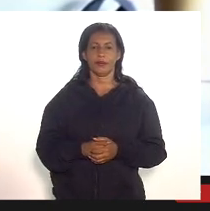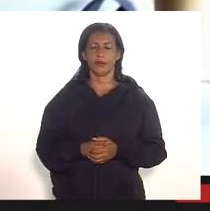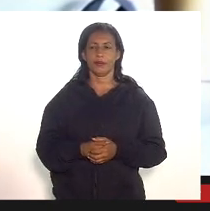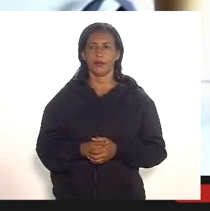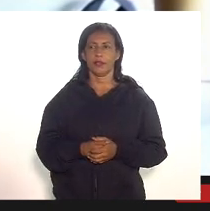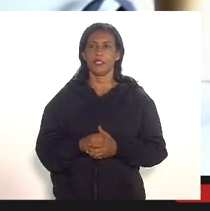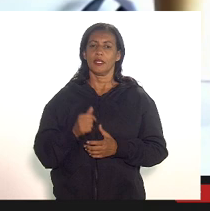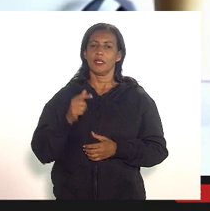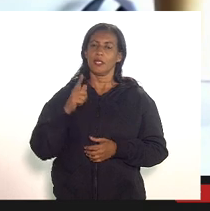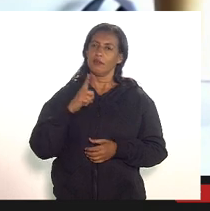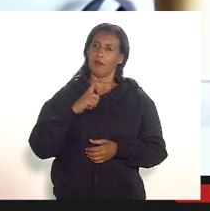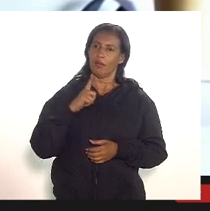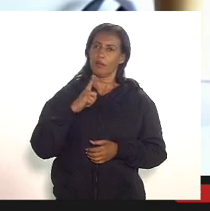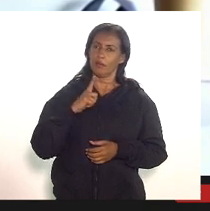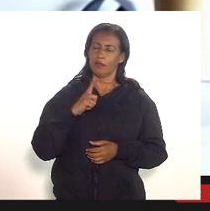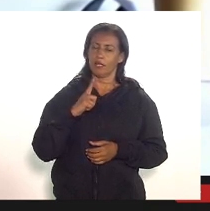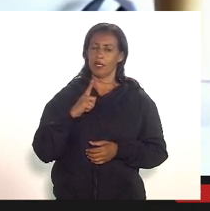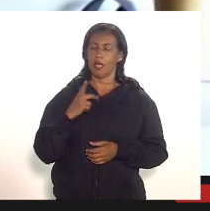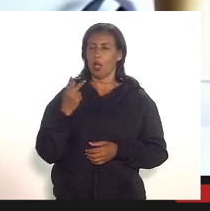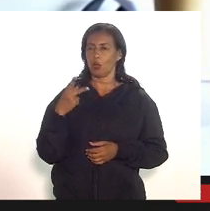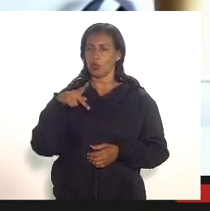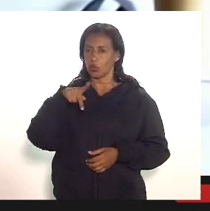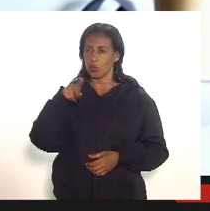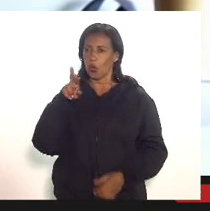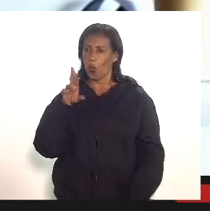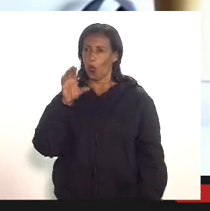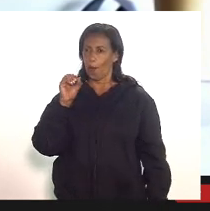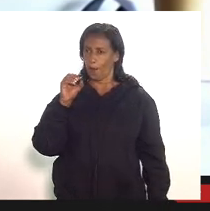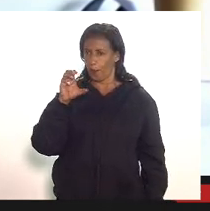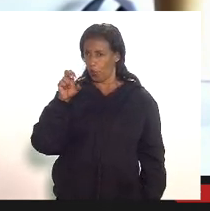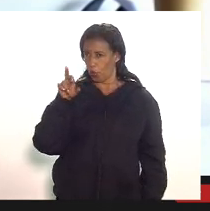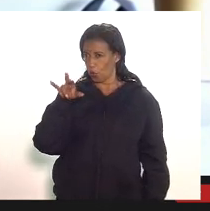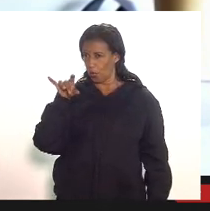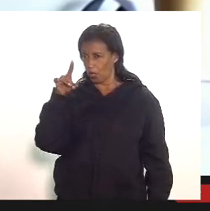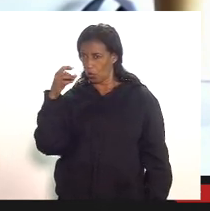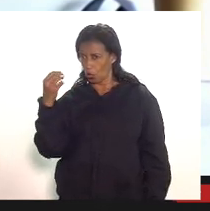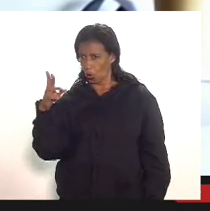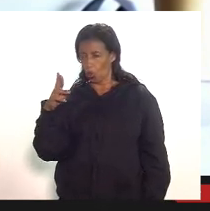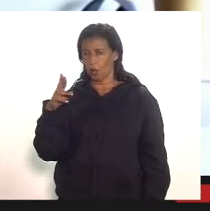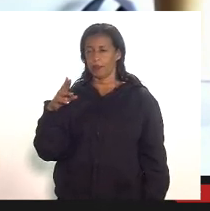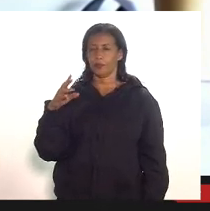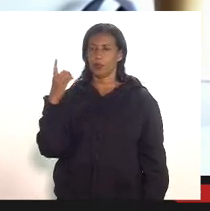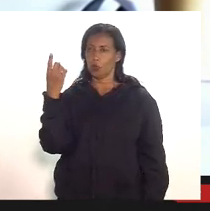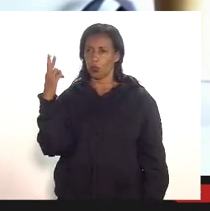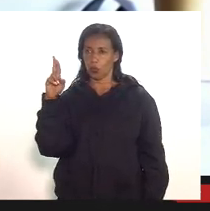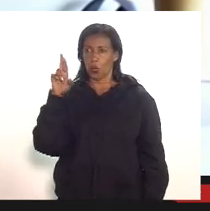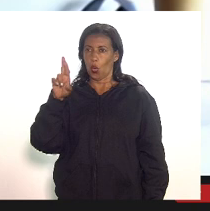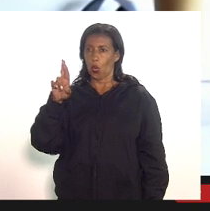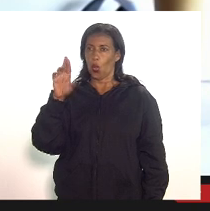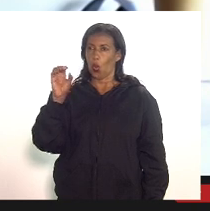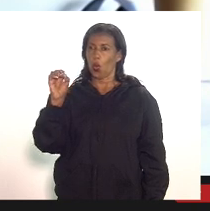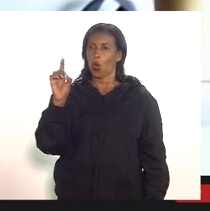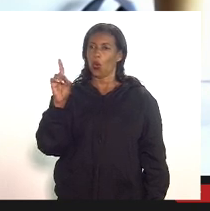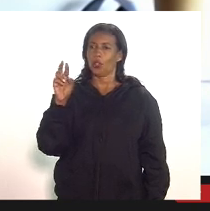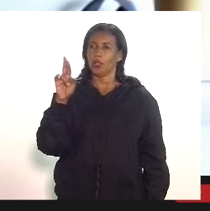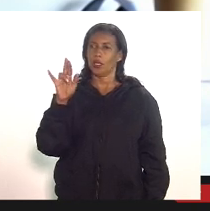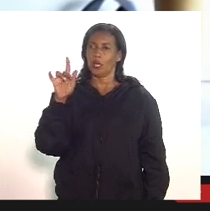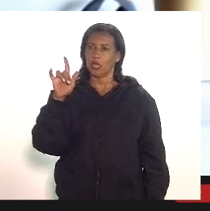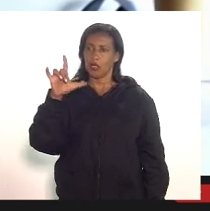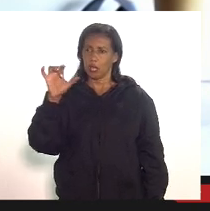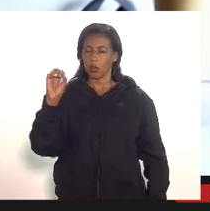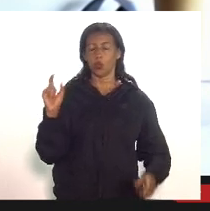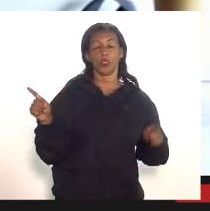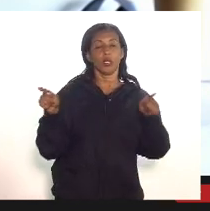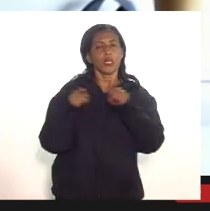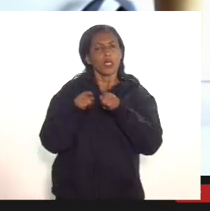submetido ao nosso procurador doutor Rodrigo Lopes e também a